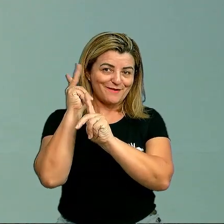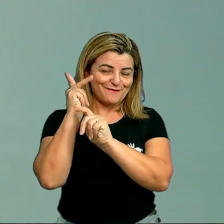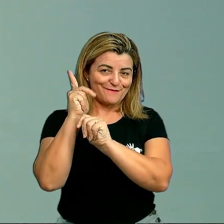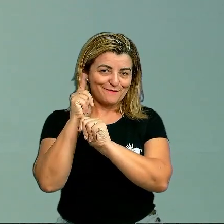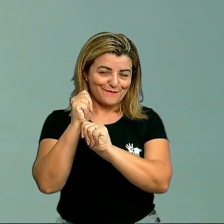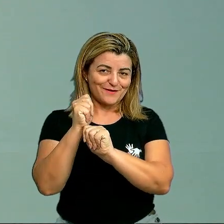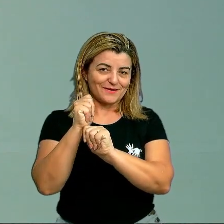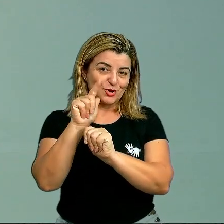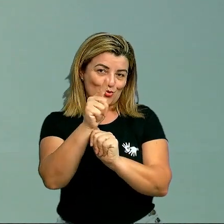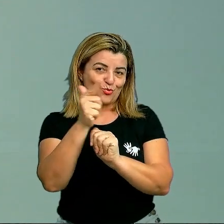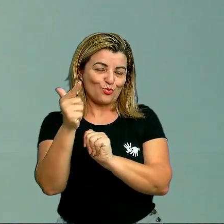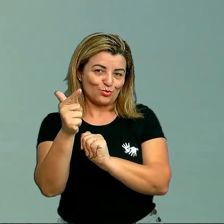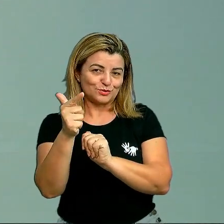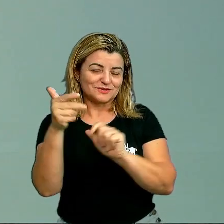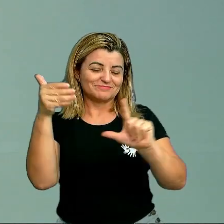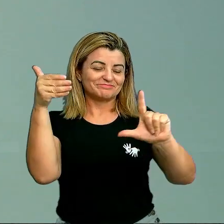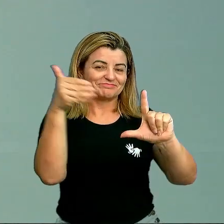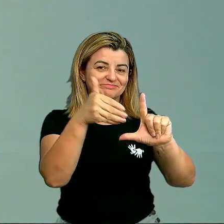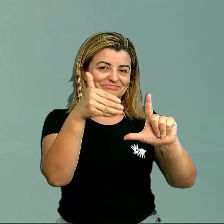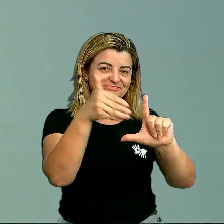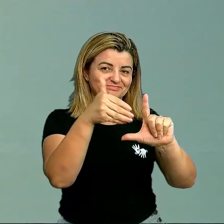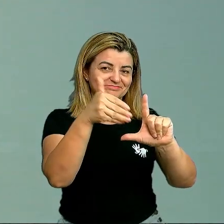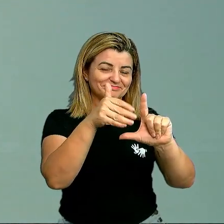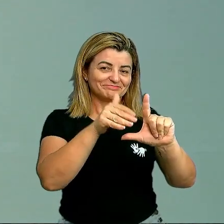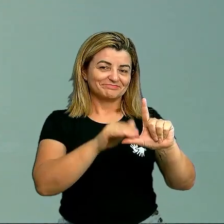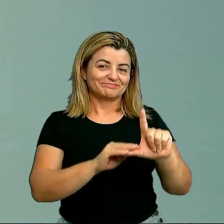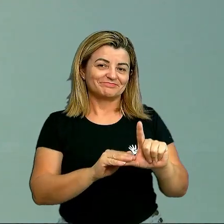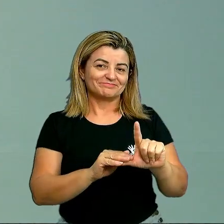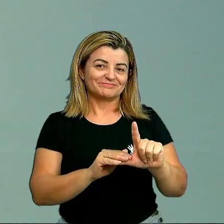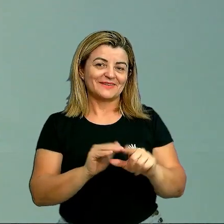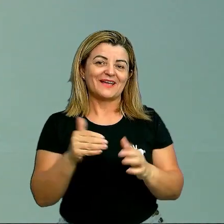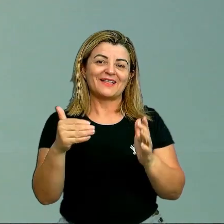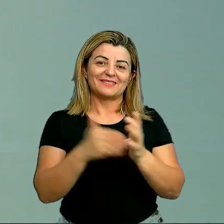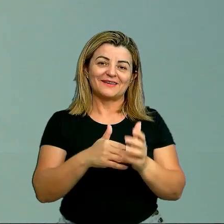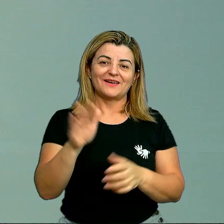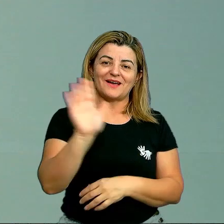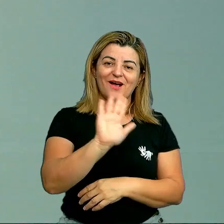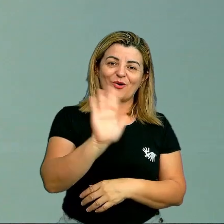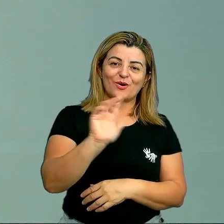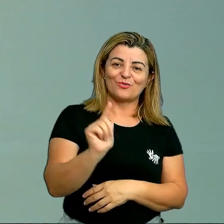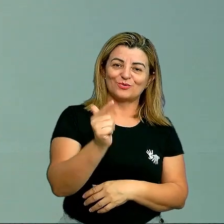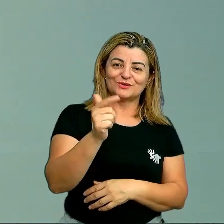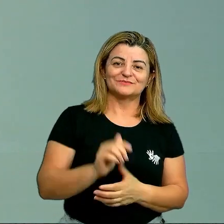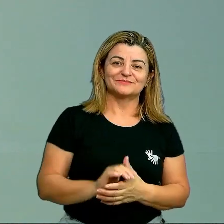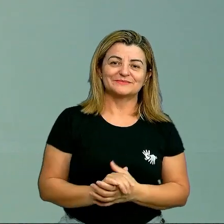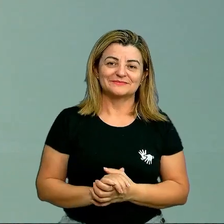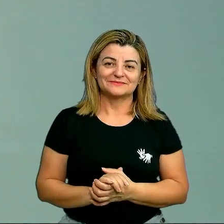e outras, acesse as nossas plataformas. E até a próxima aula!